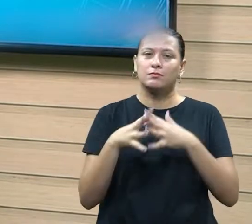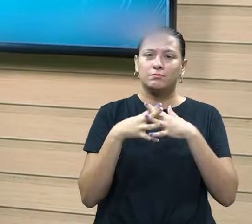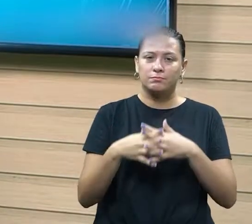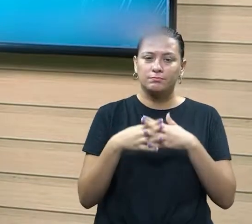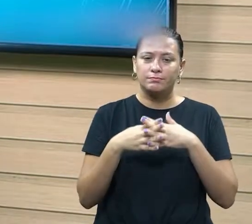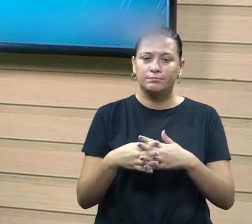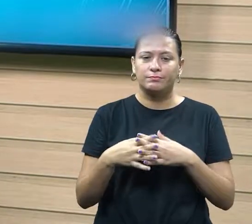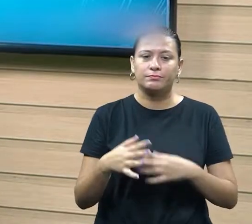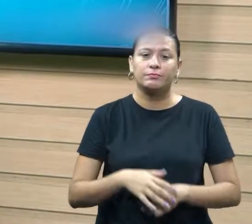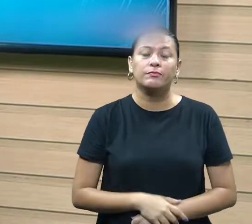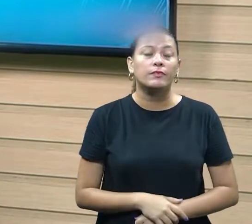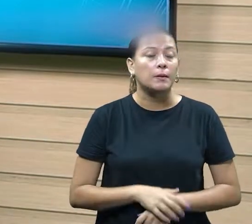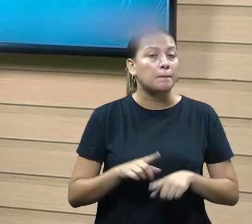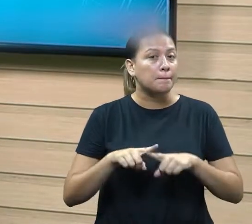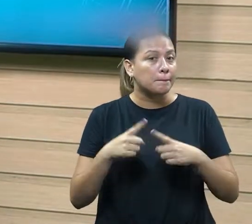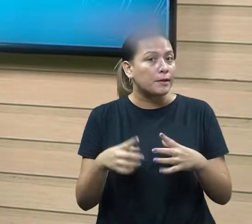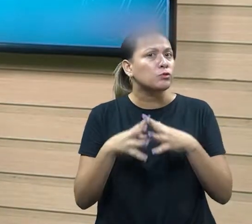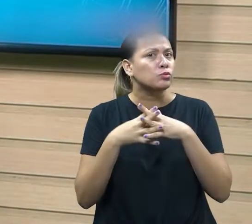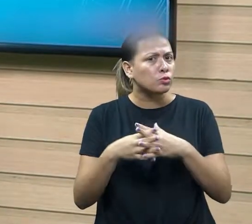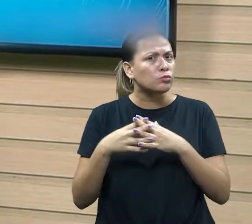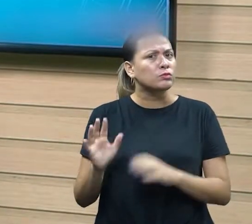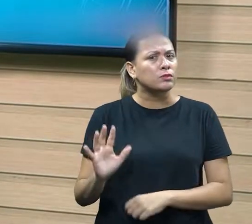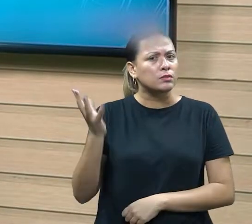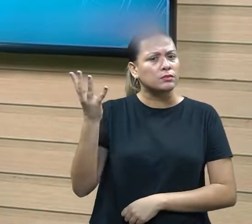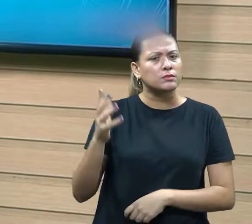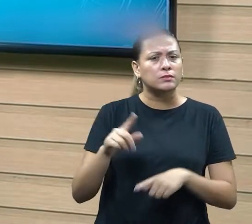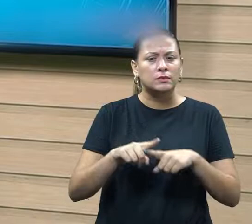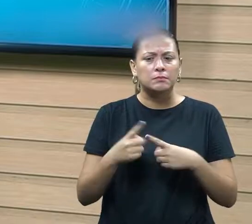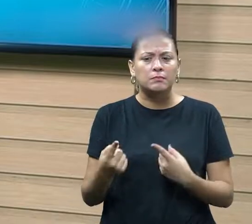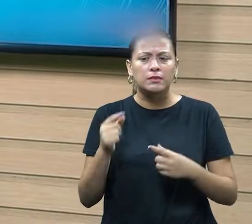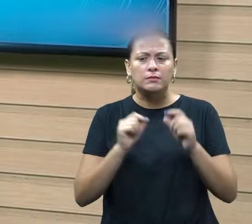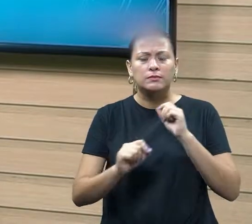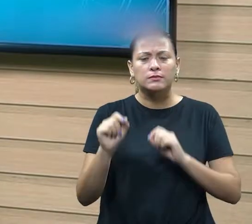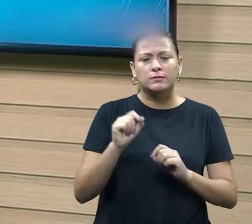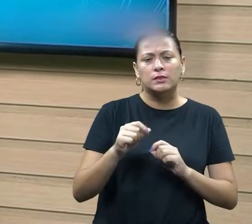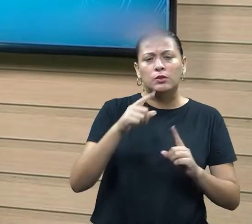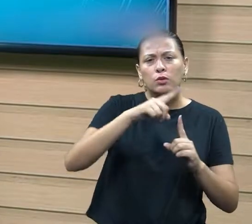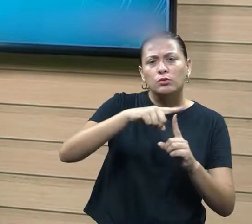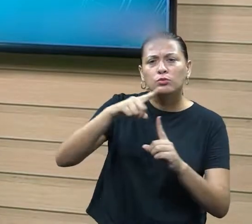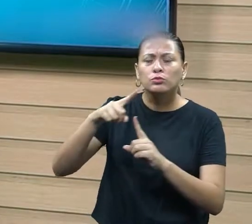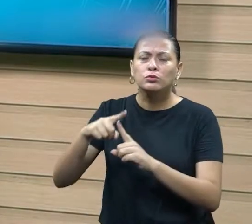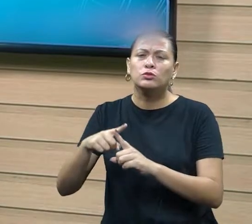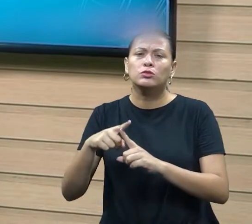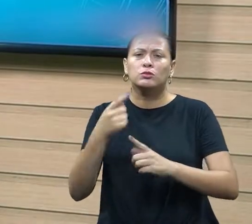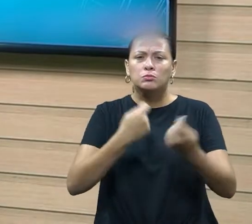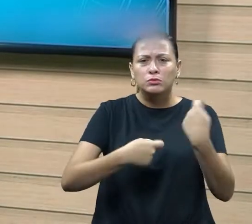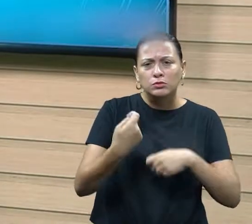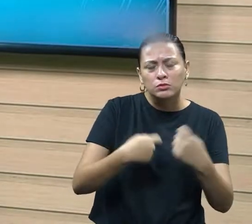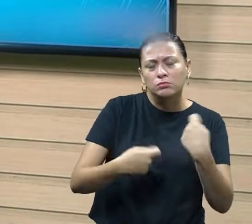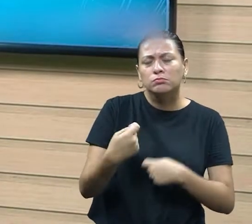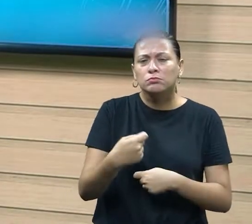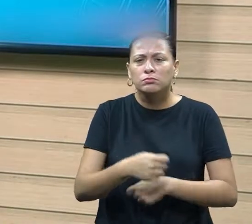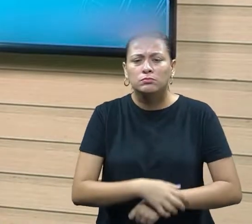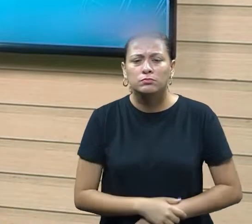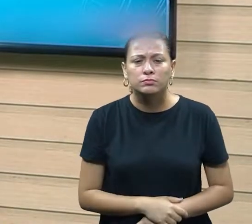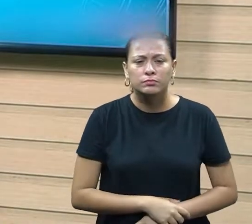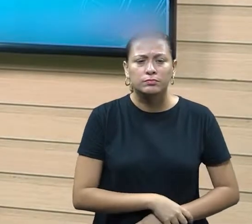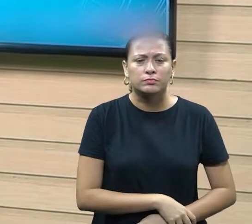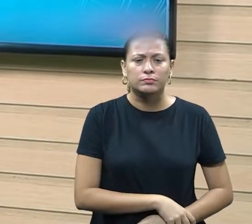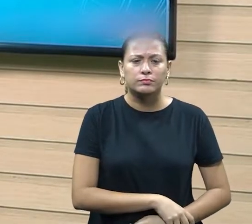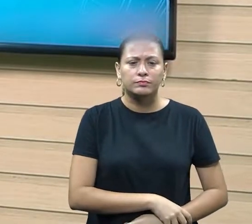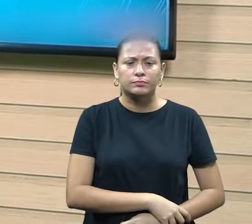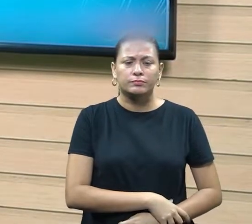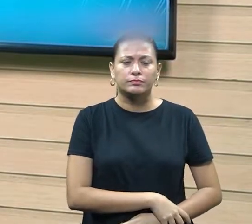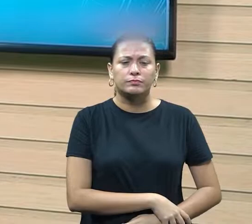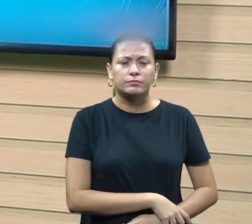gente, diante do conflito, ele vai existir. Por isso que é bom a gente saber quais são esses tipos de estilos, dos estilos